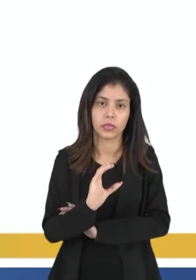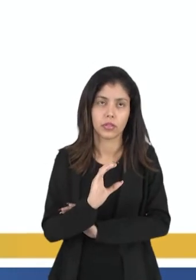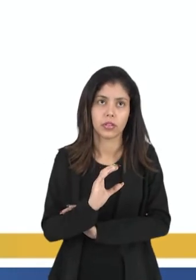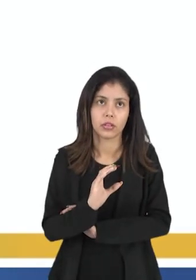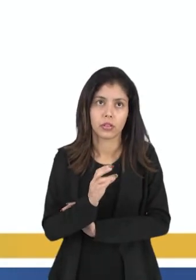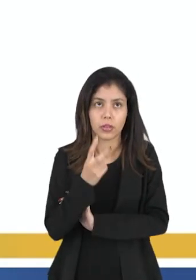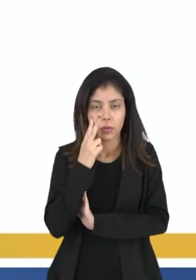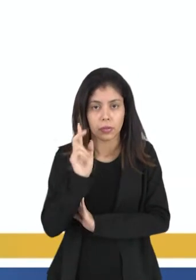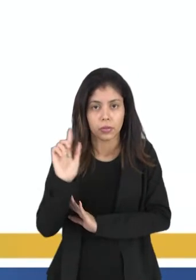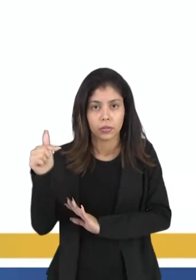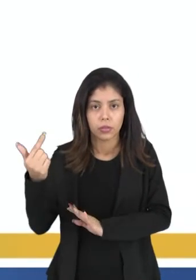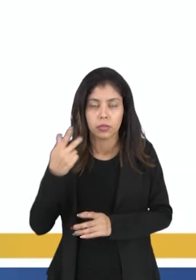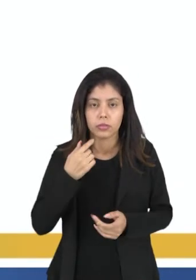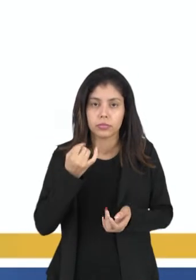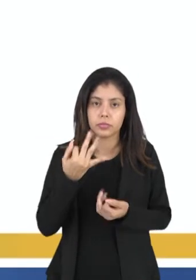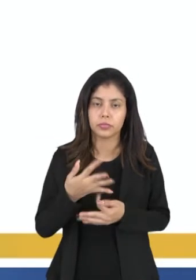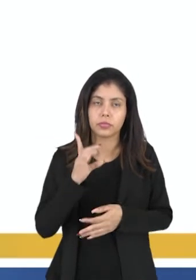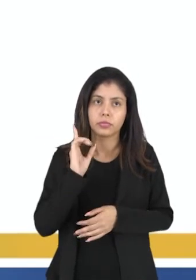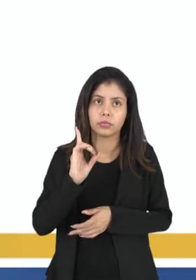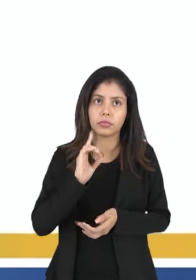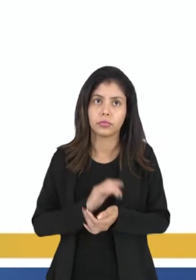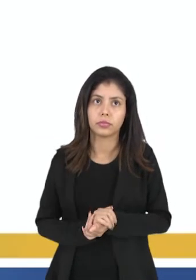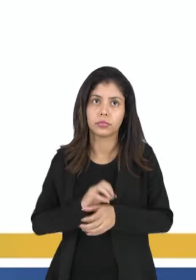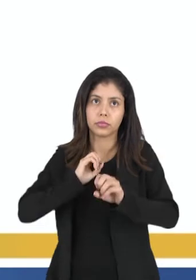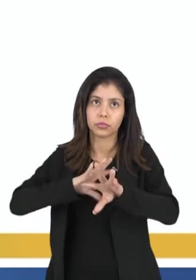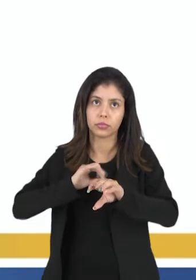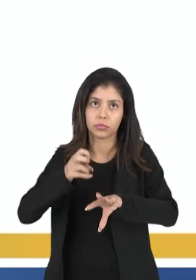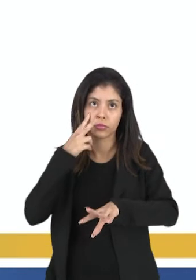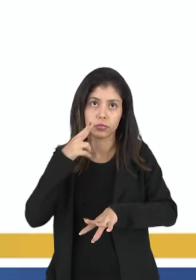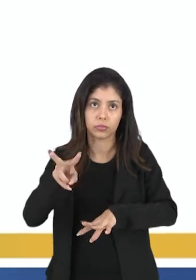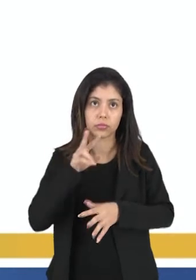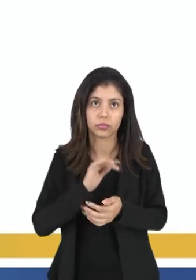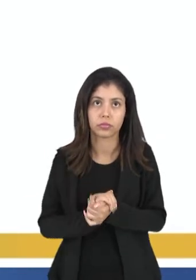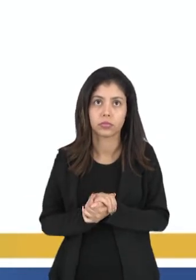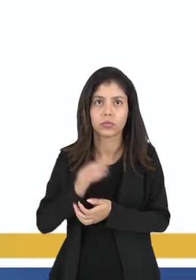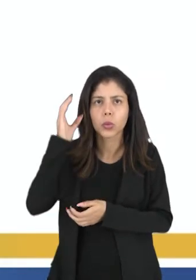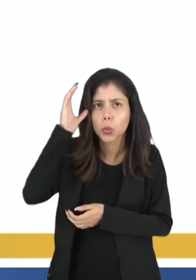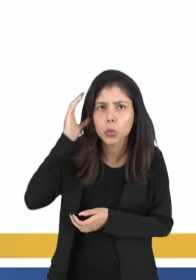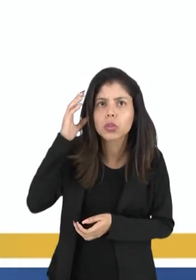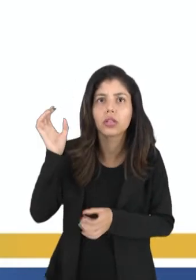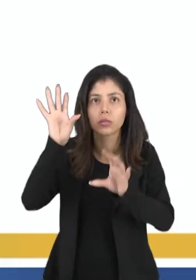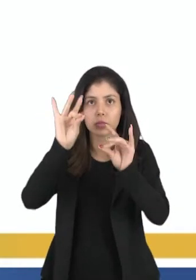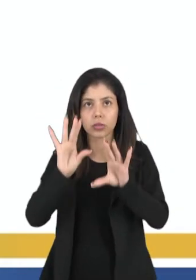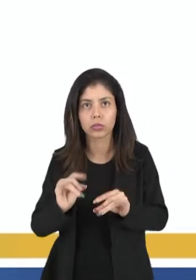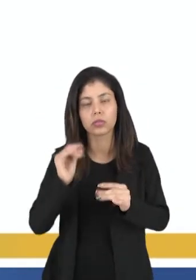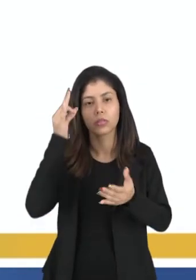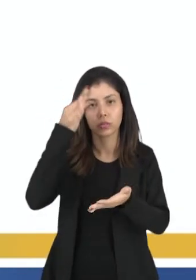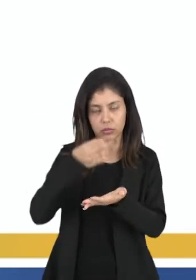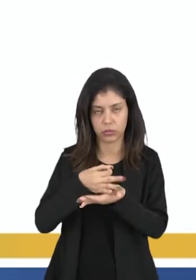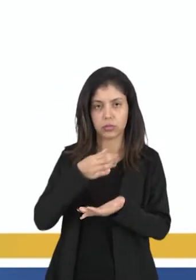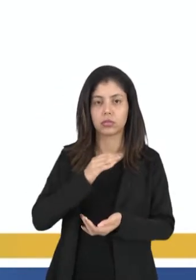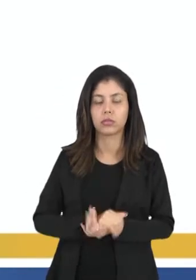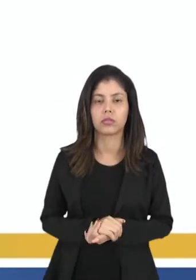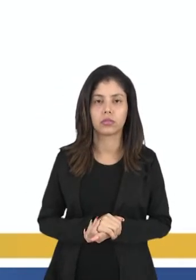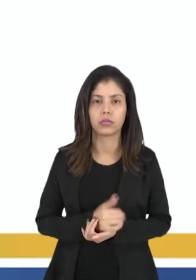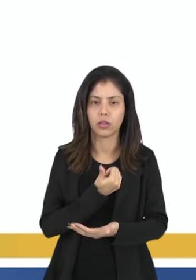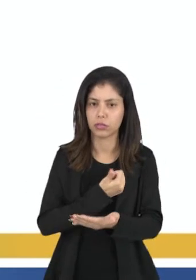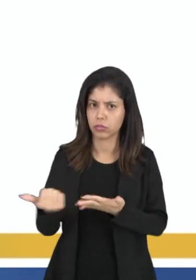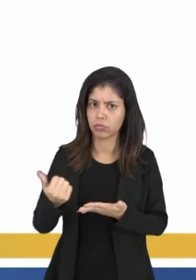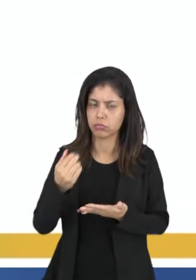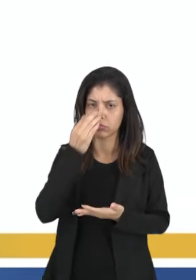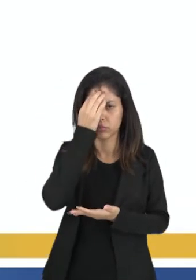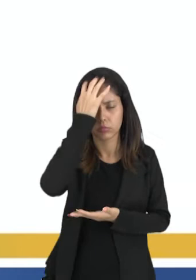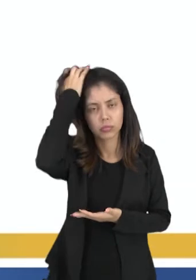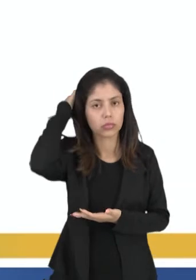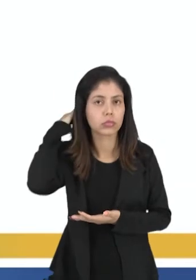Mas vamos ver os outros enunciados. Ele vai dizer a educação visa formar a consciência de cada pessoa para agir corretamente.